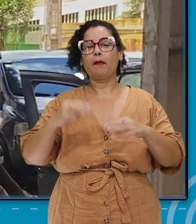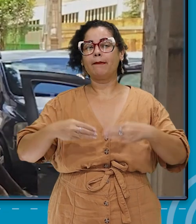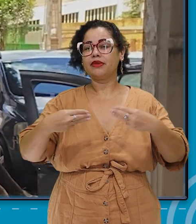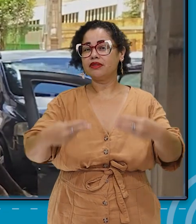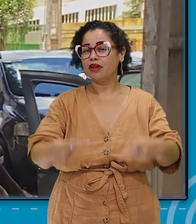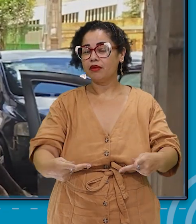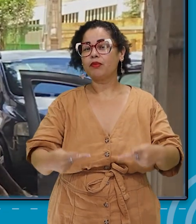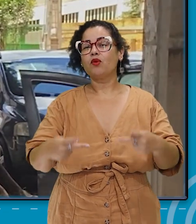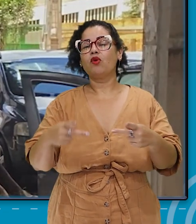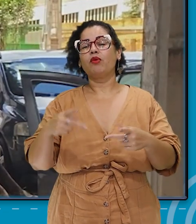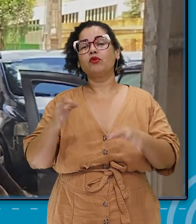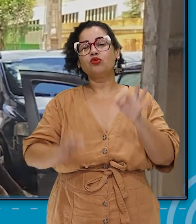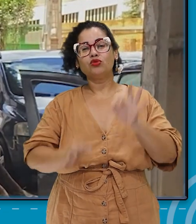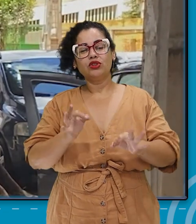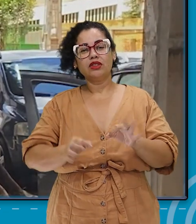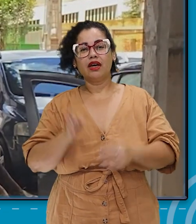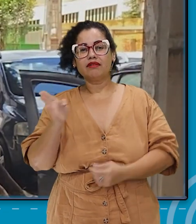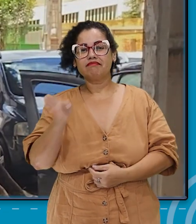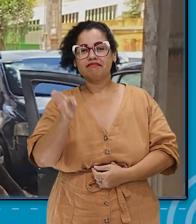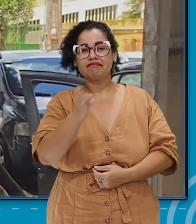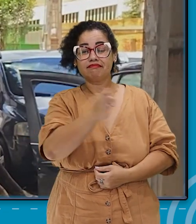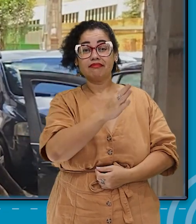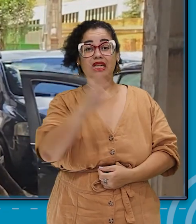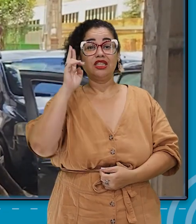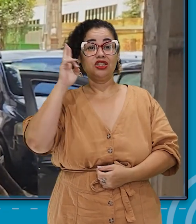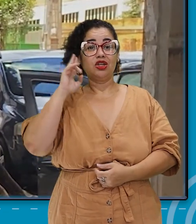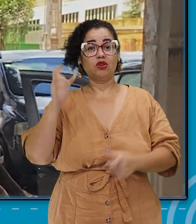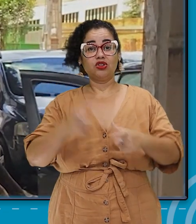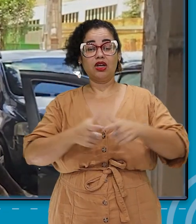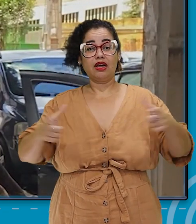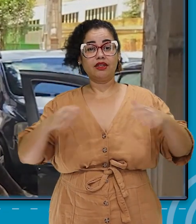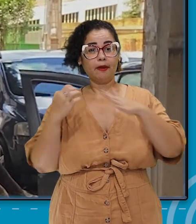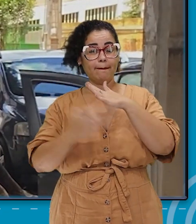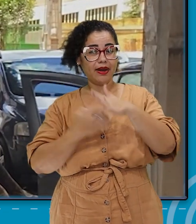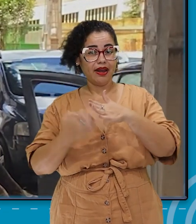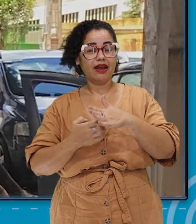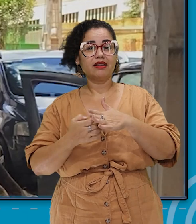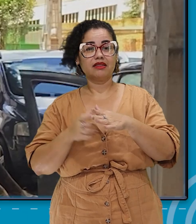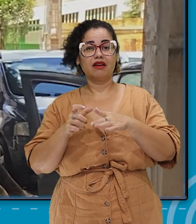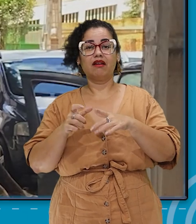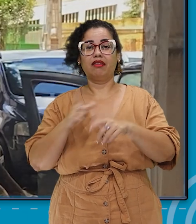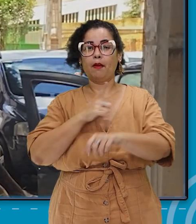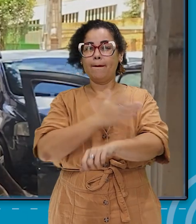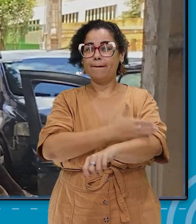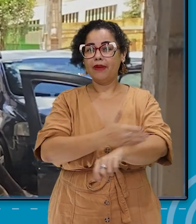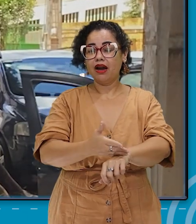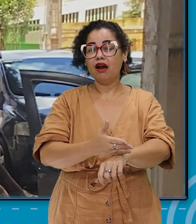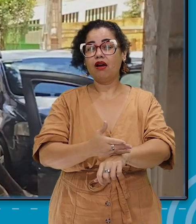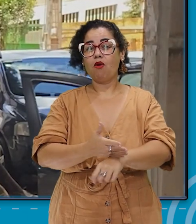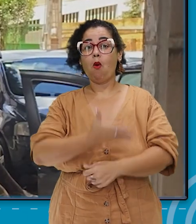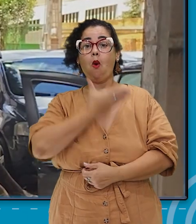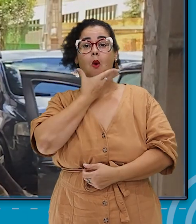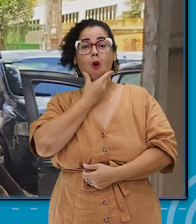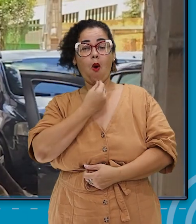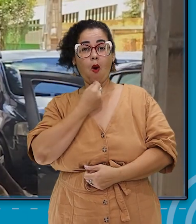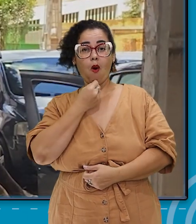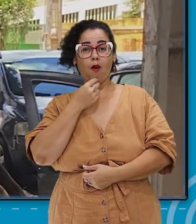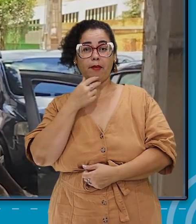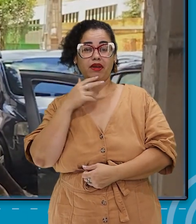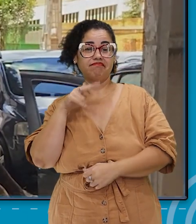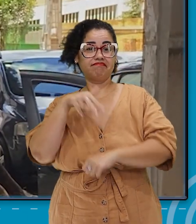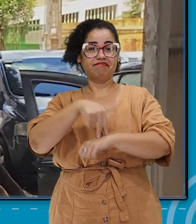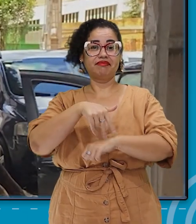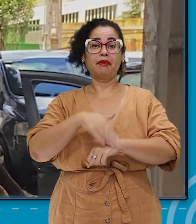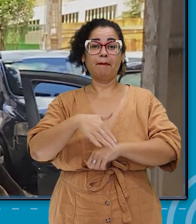ministério público, judiciário, diretoria de grandes empresas, que têm o branco, o homem, né, nesses